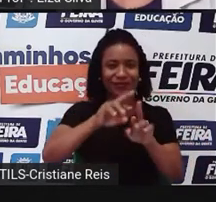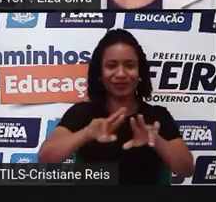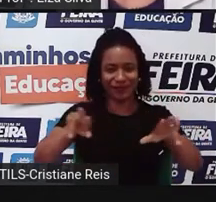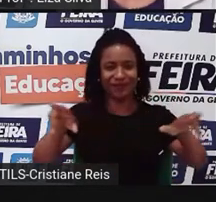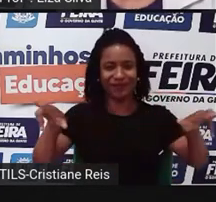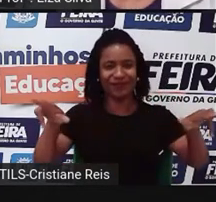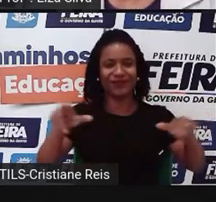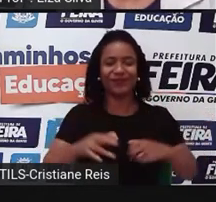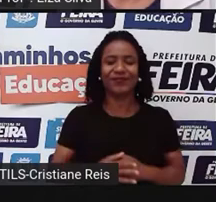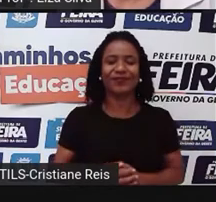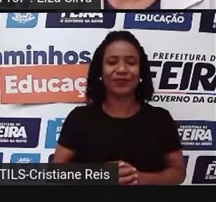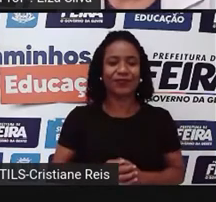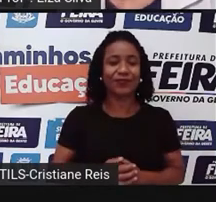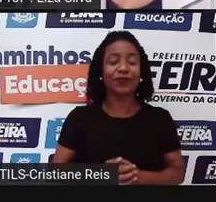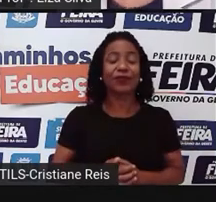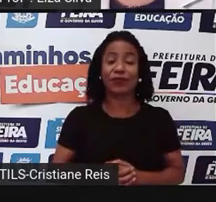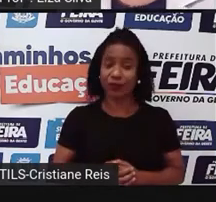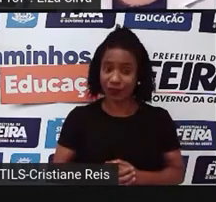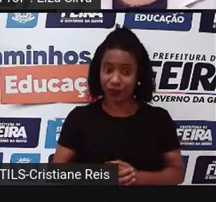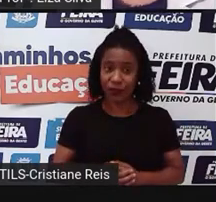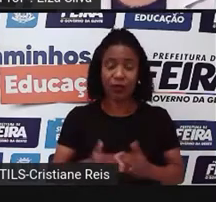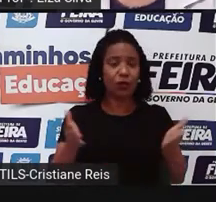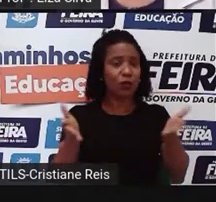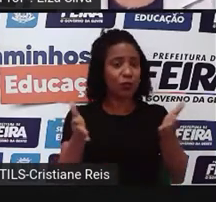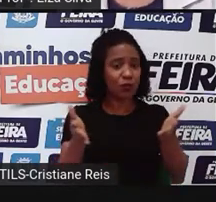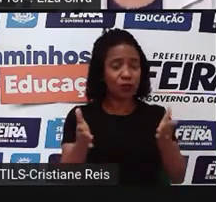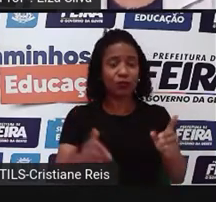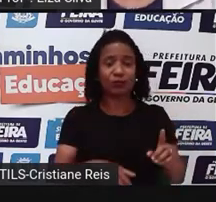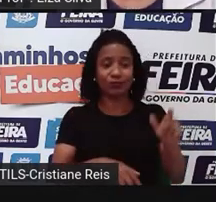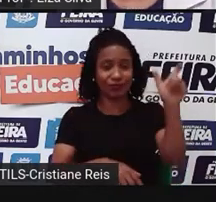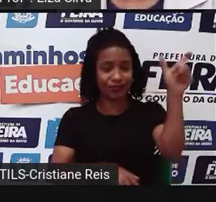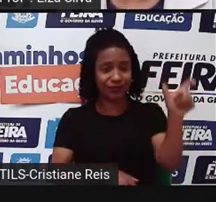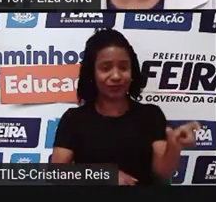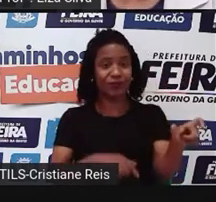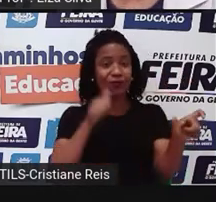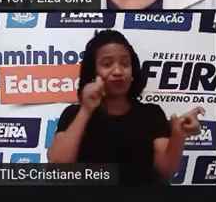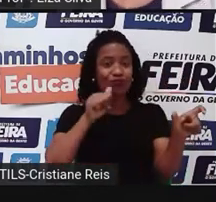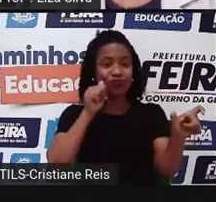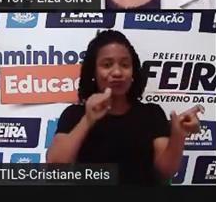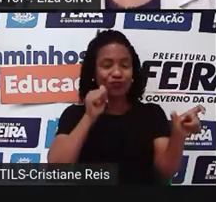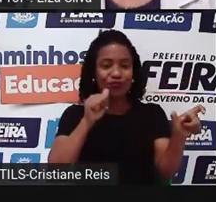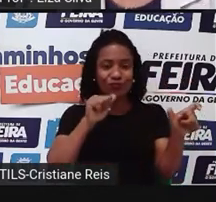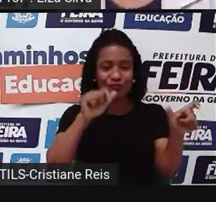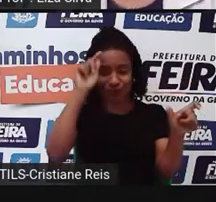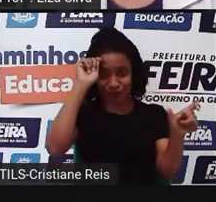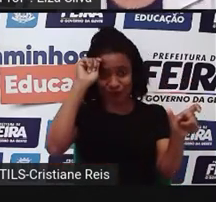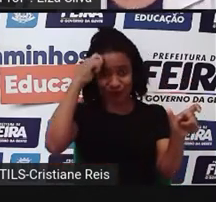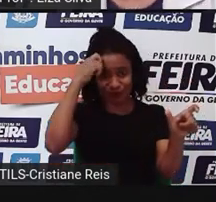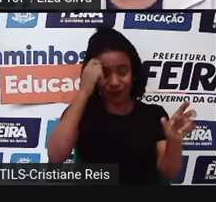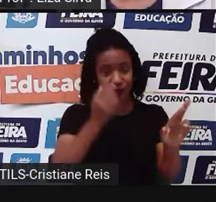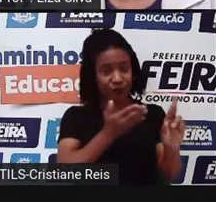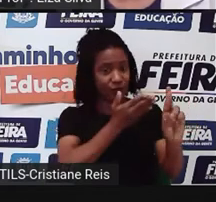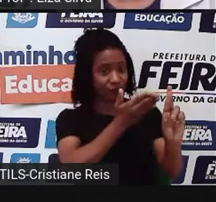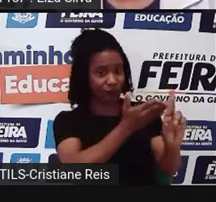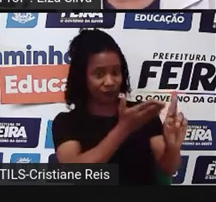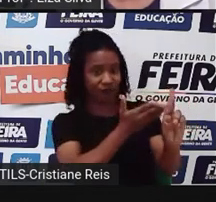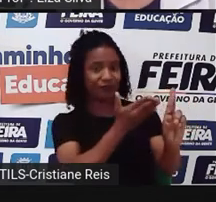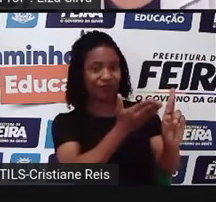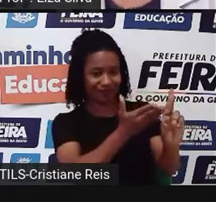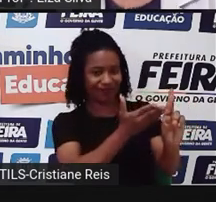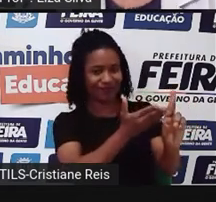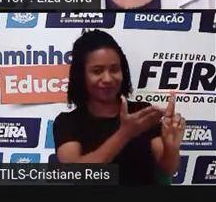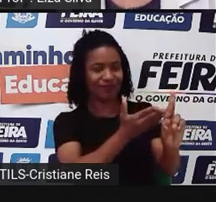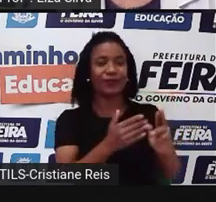E hoje, nós vamos falar sobre essa mulher negra, que é uma referência poética no mundo